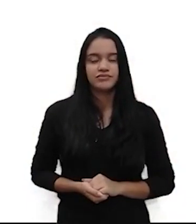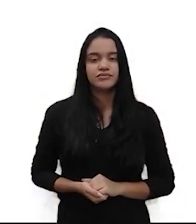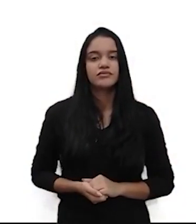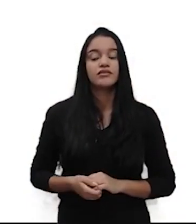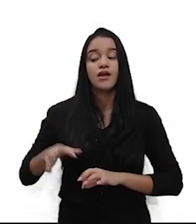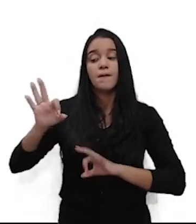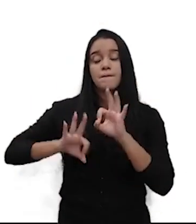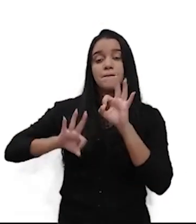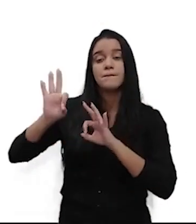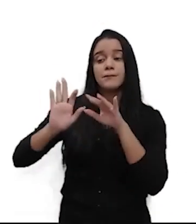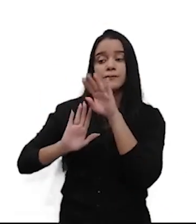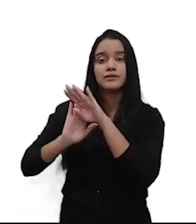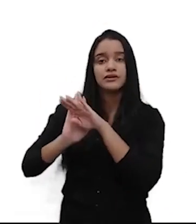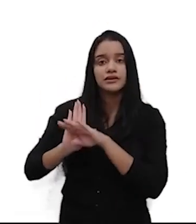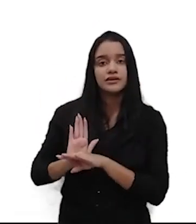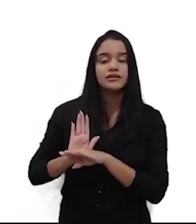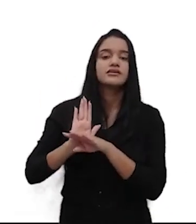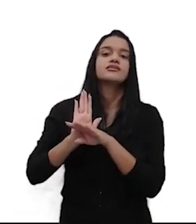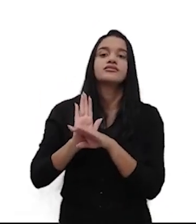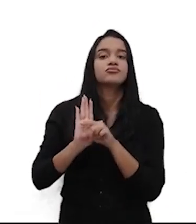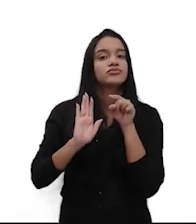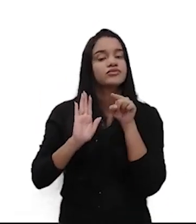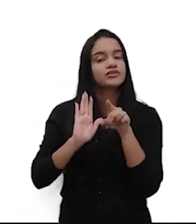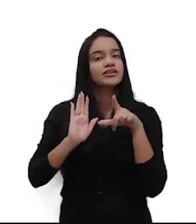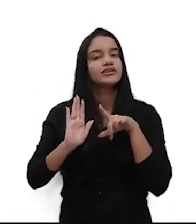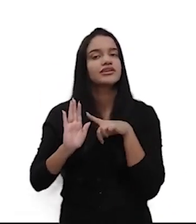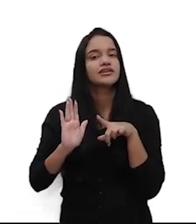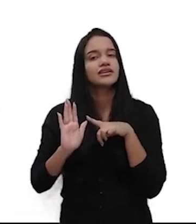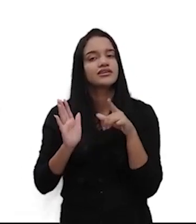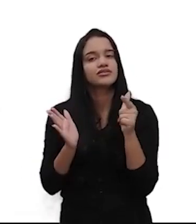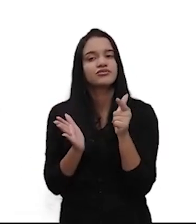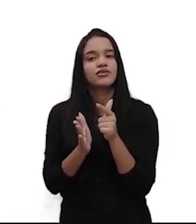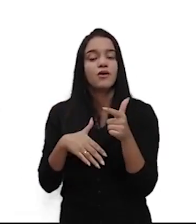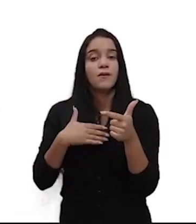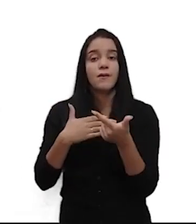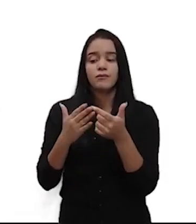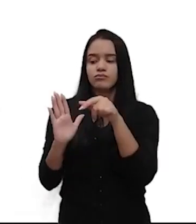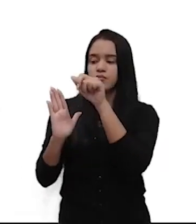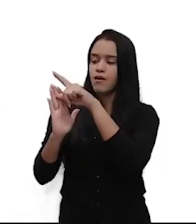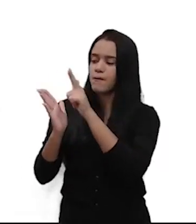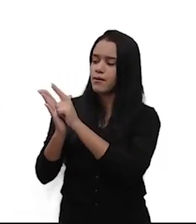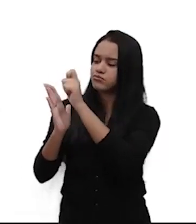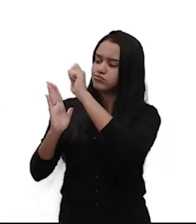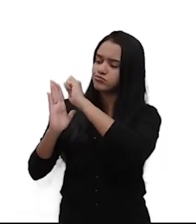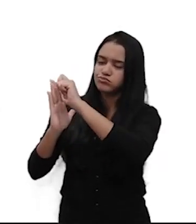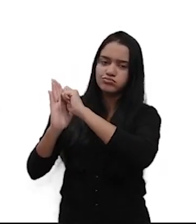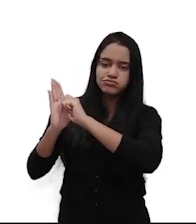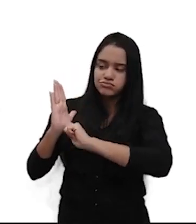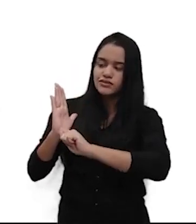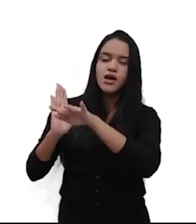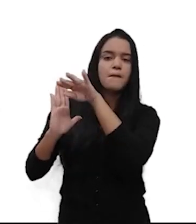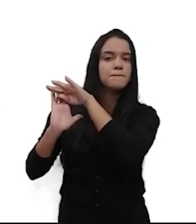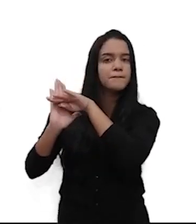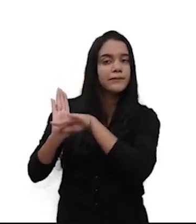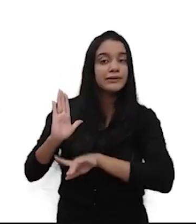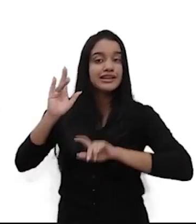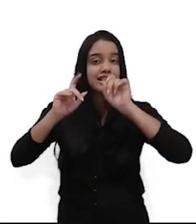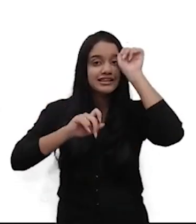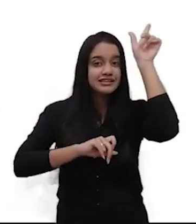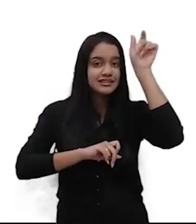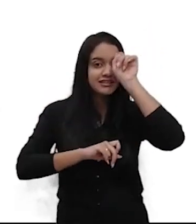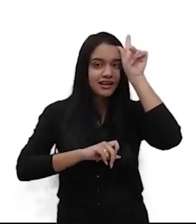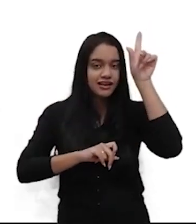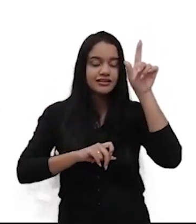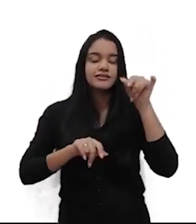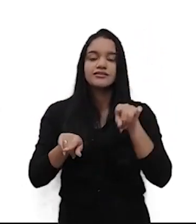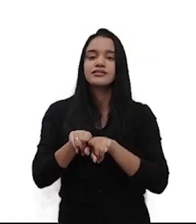Planejamento. É nessa etapa que você deve colocar no papel tudo o que você possui de ideias sobre o seu